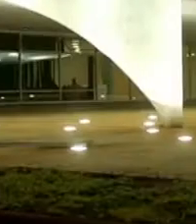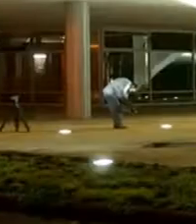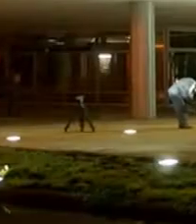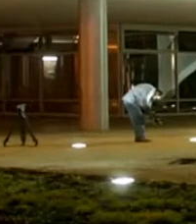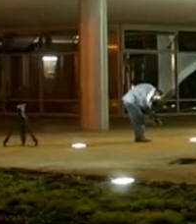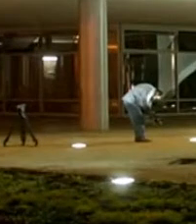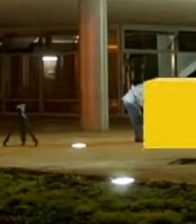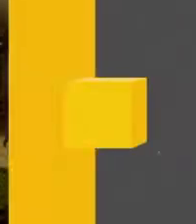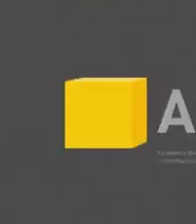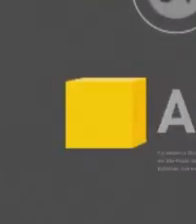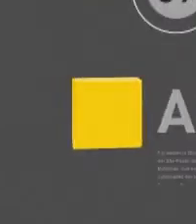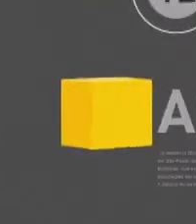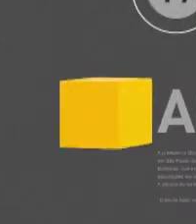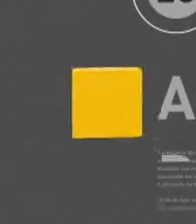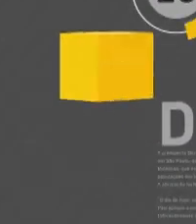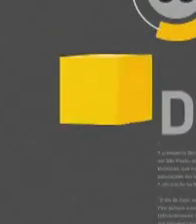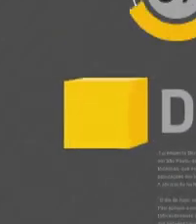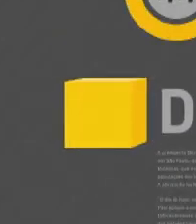A gente fica por